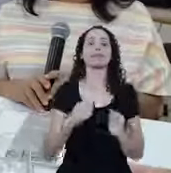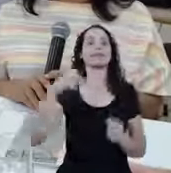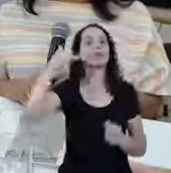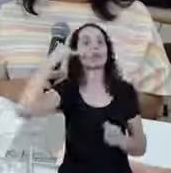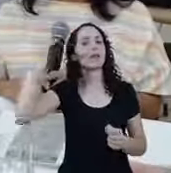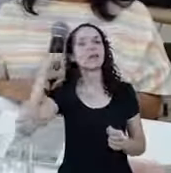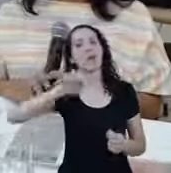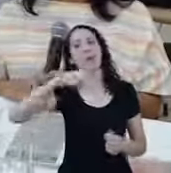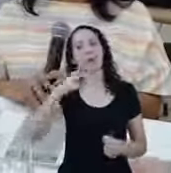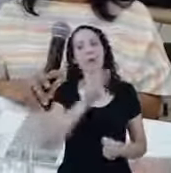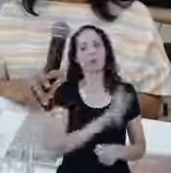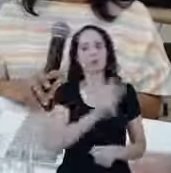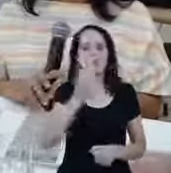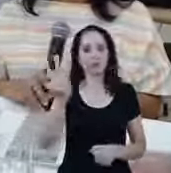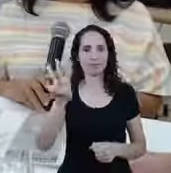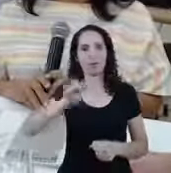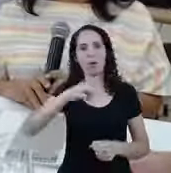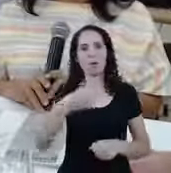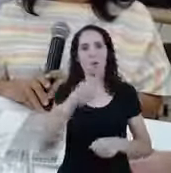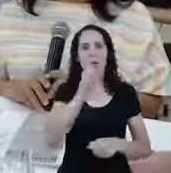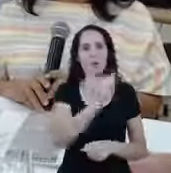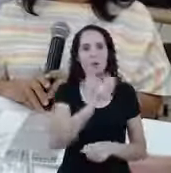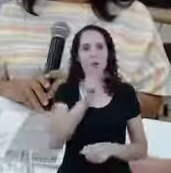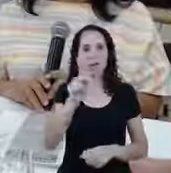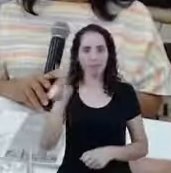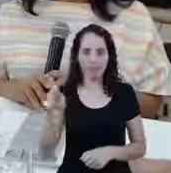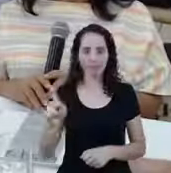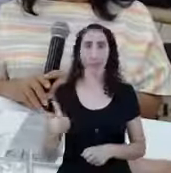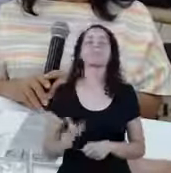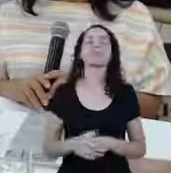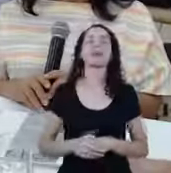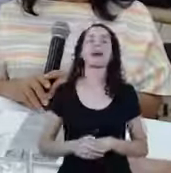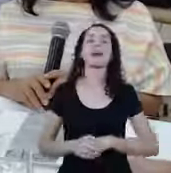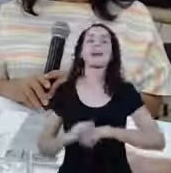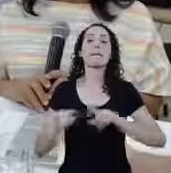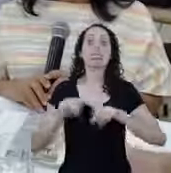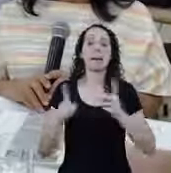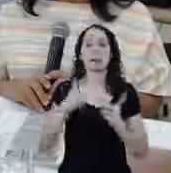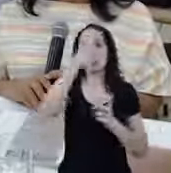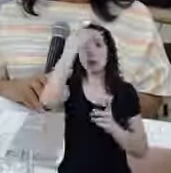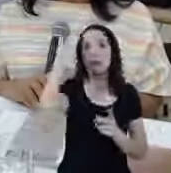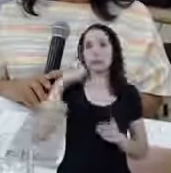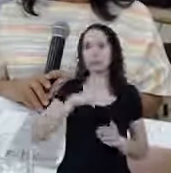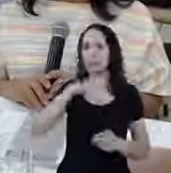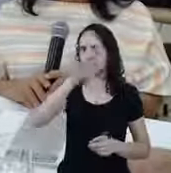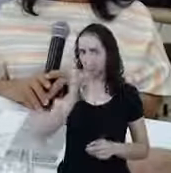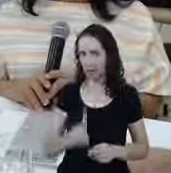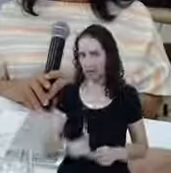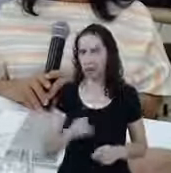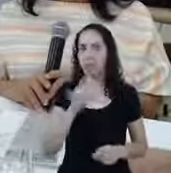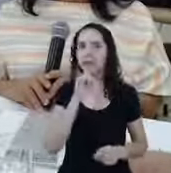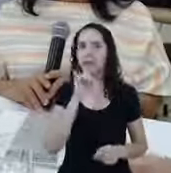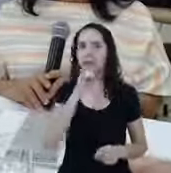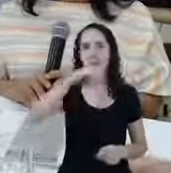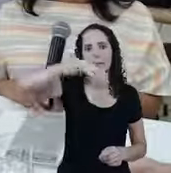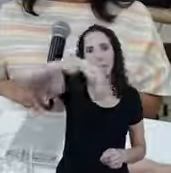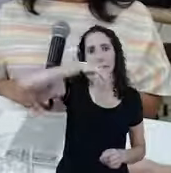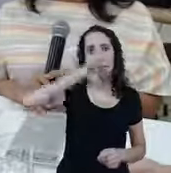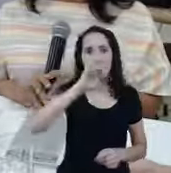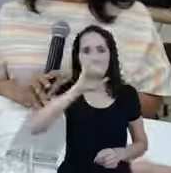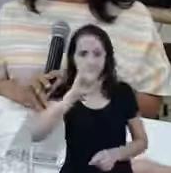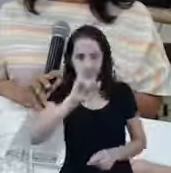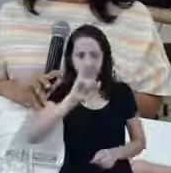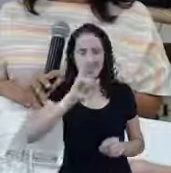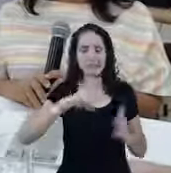e pelo site Mas em relação às pessoas que têm direito, os trabalhadores que possuem a MEI Lembrando